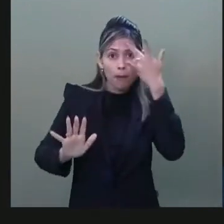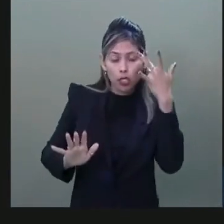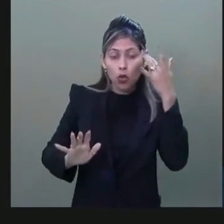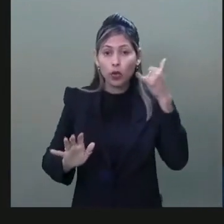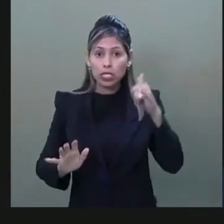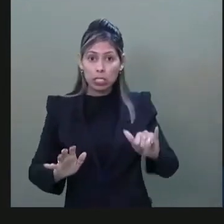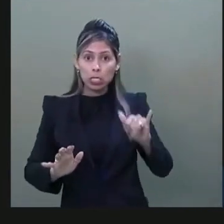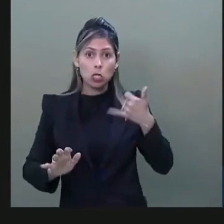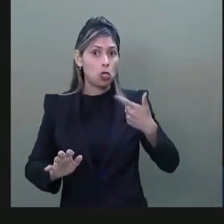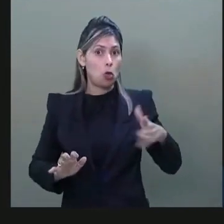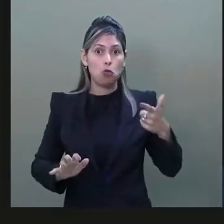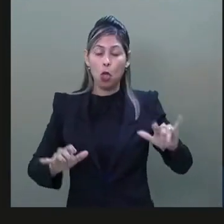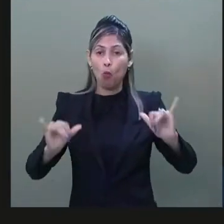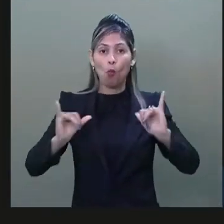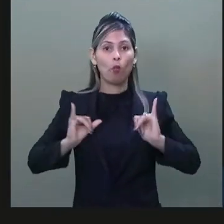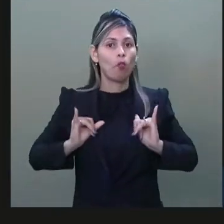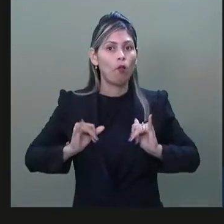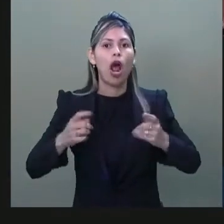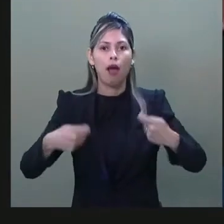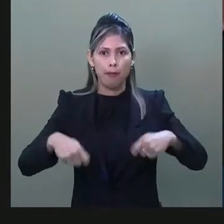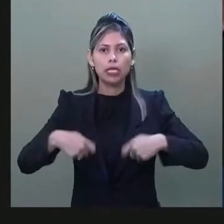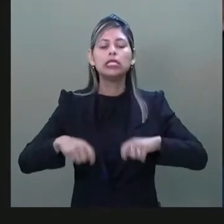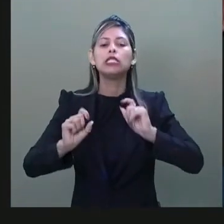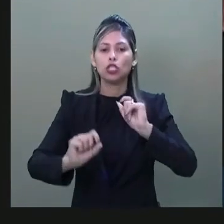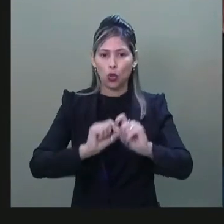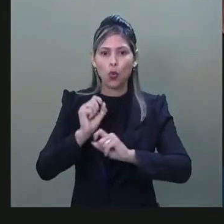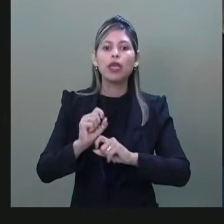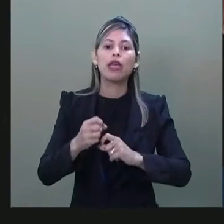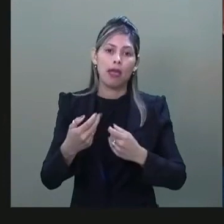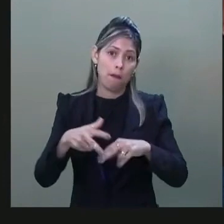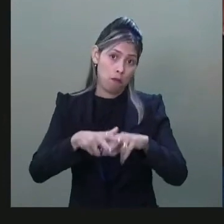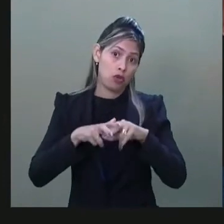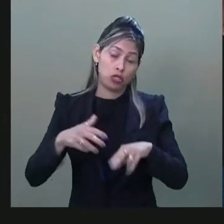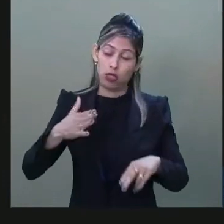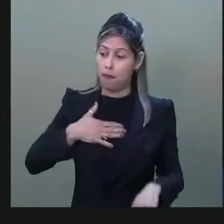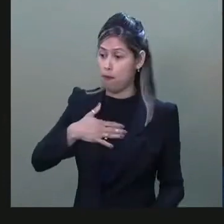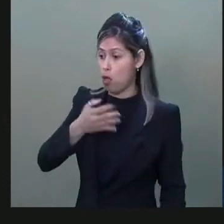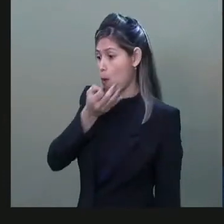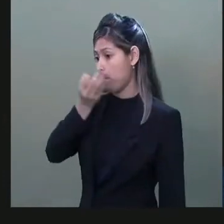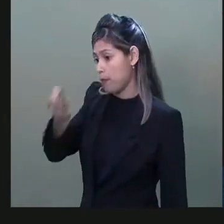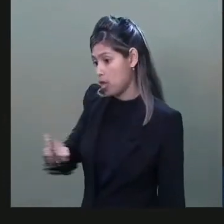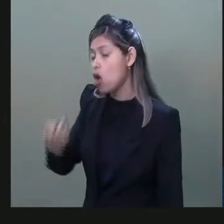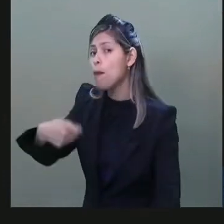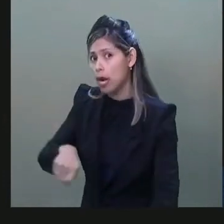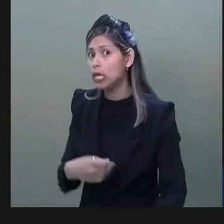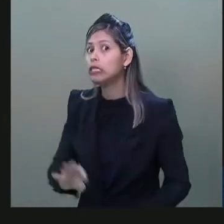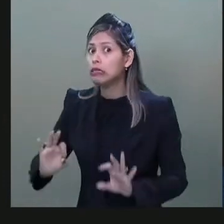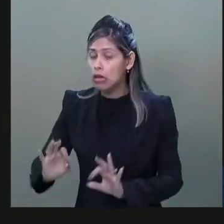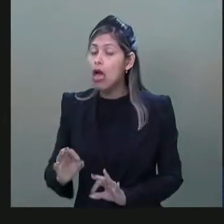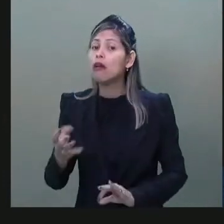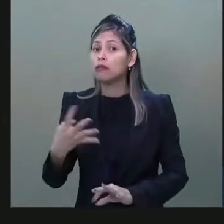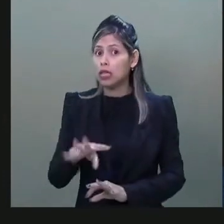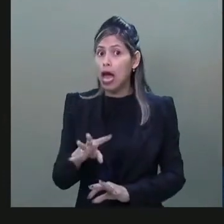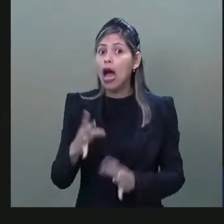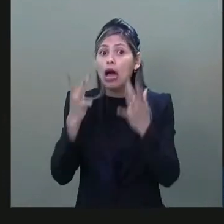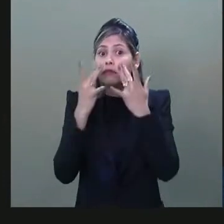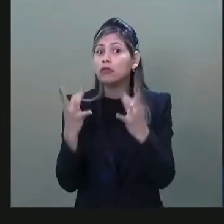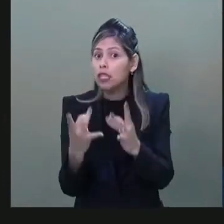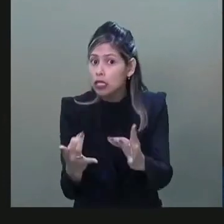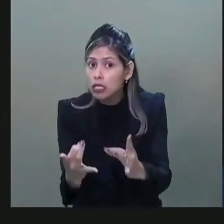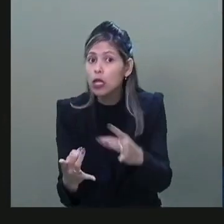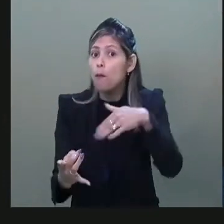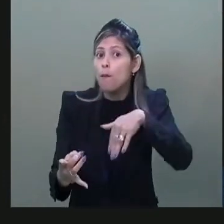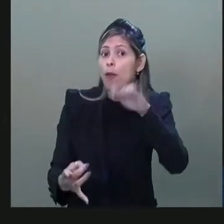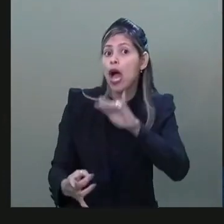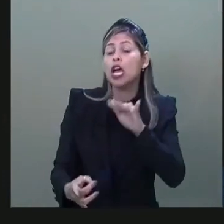precisam de um tratamento diferenciado. que eu estou defendendo aqui, presidente, nós temos que dar atenção também àqueles mais de mil pessoas que